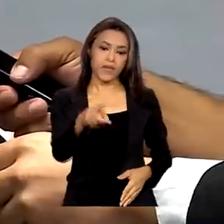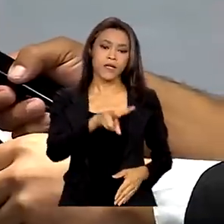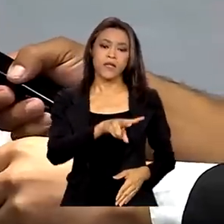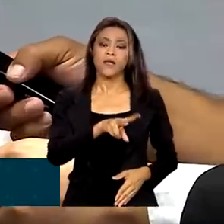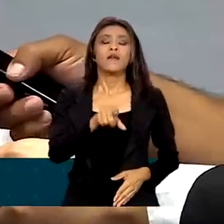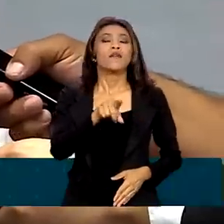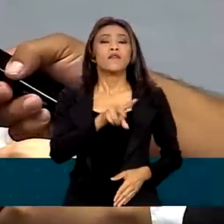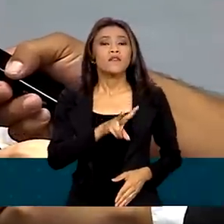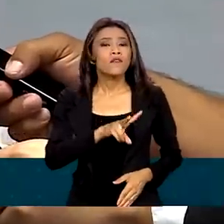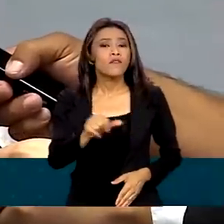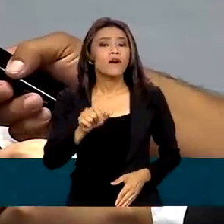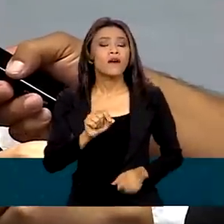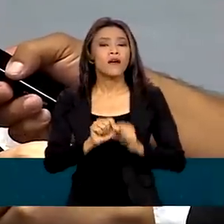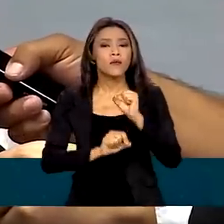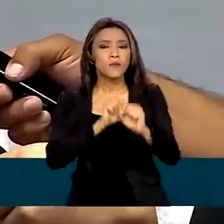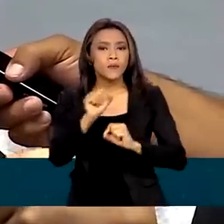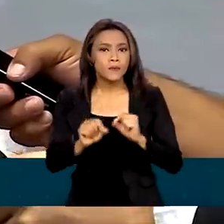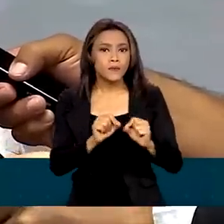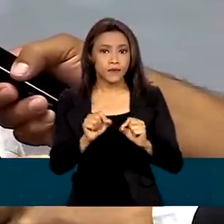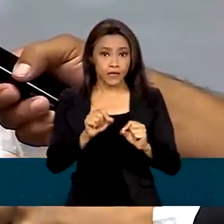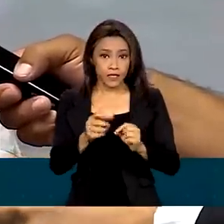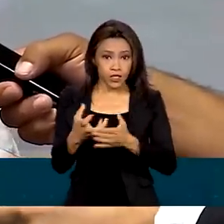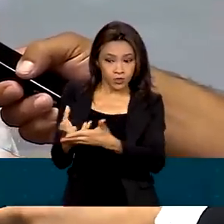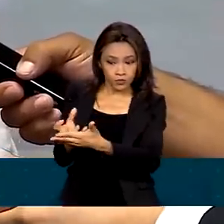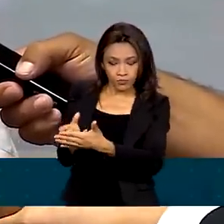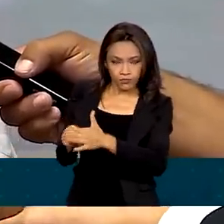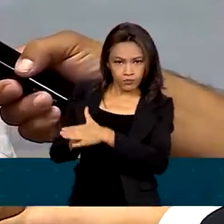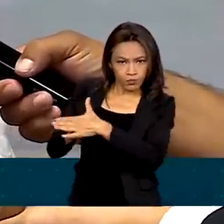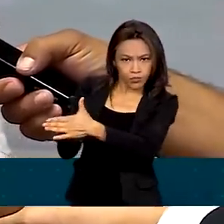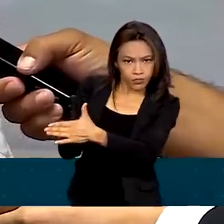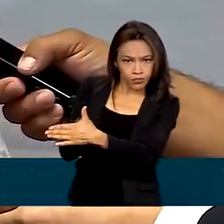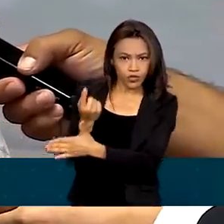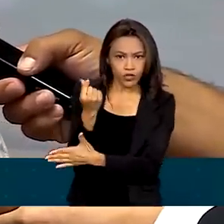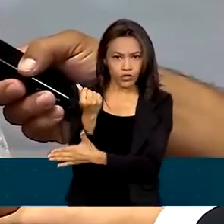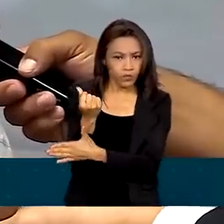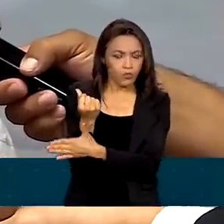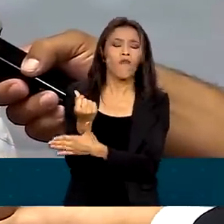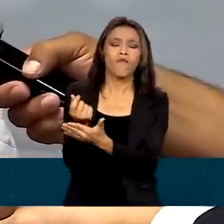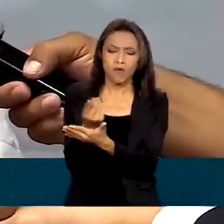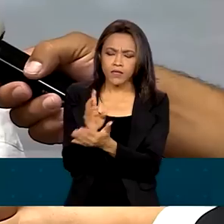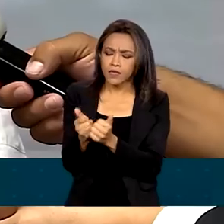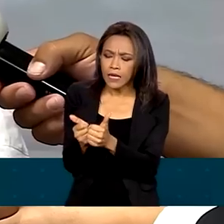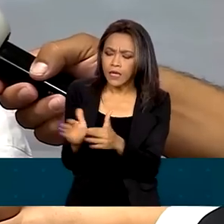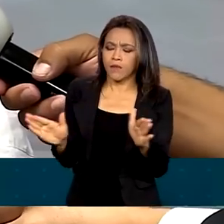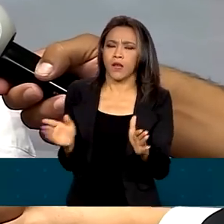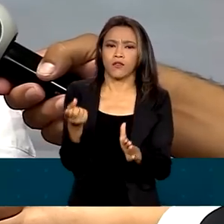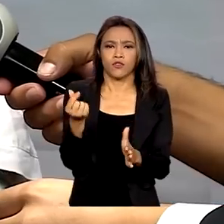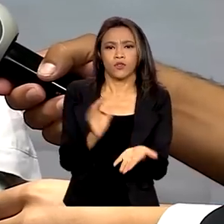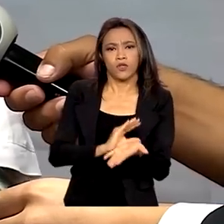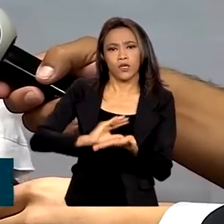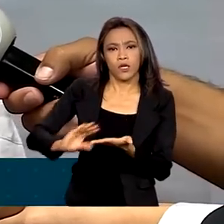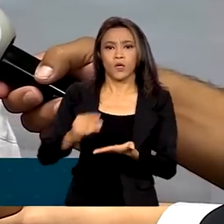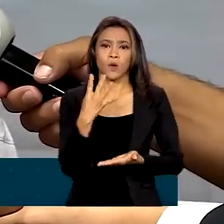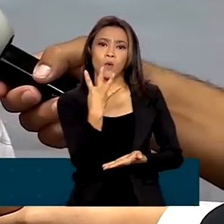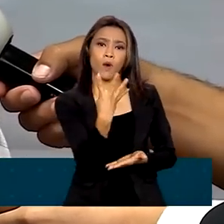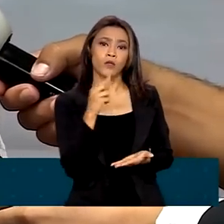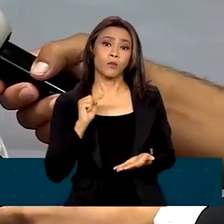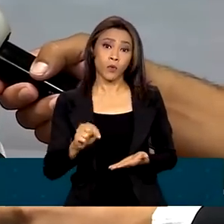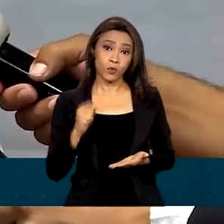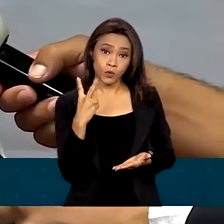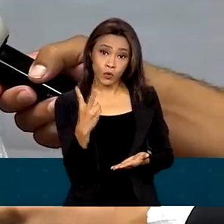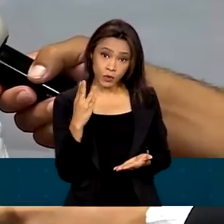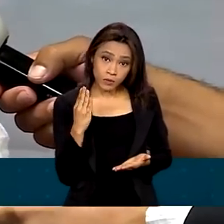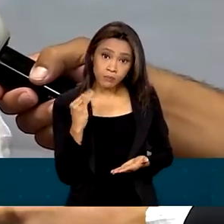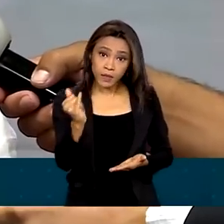nenhuma medida provisória na direção de contingenciamento. Então nós vamos ter liberado os 4,2 bilhões que